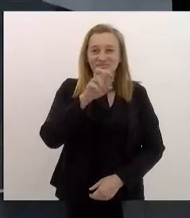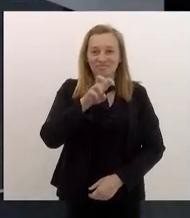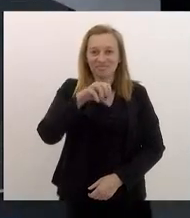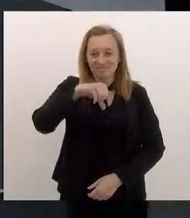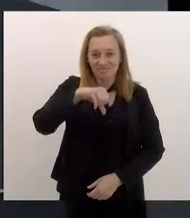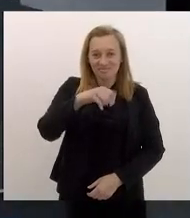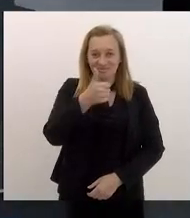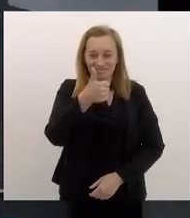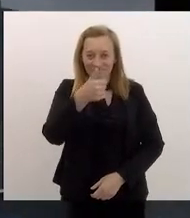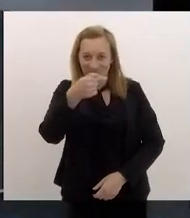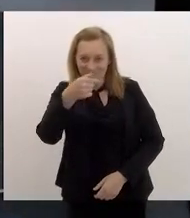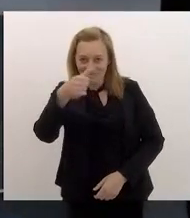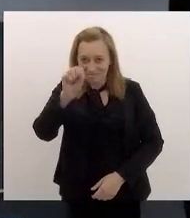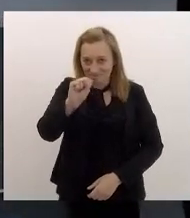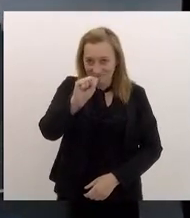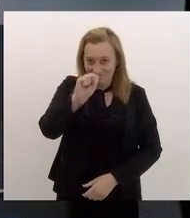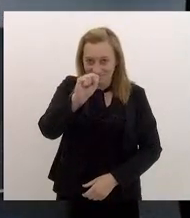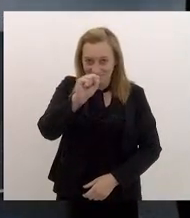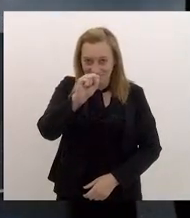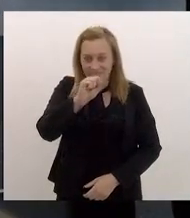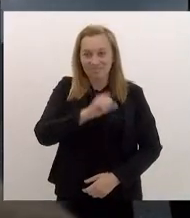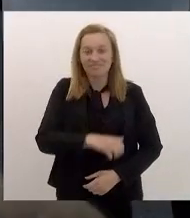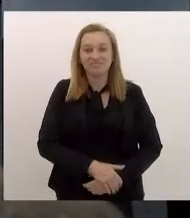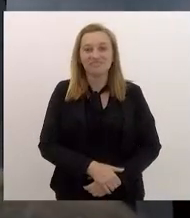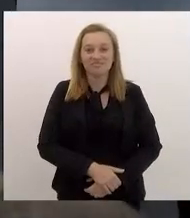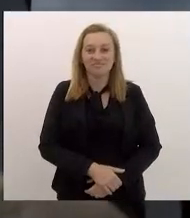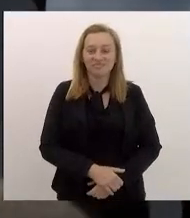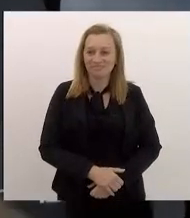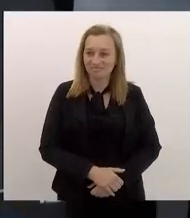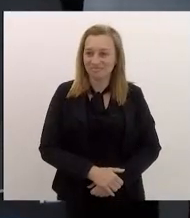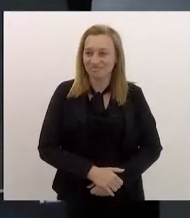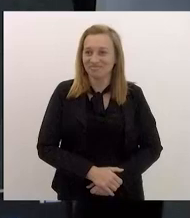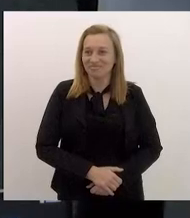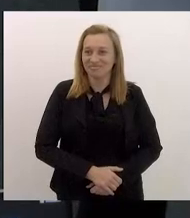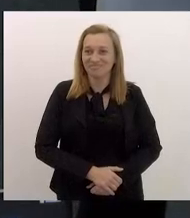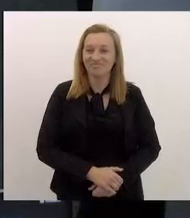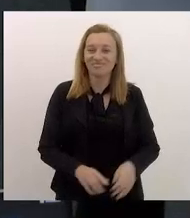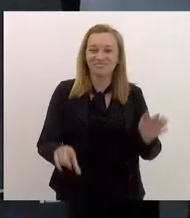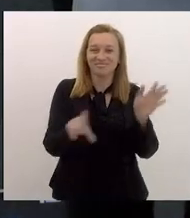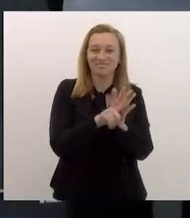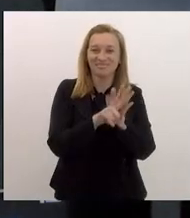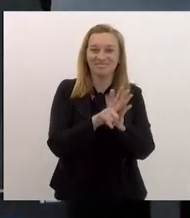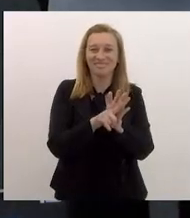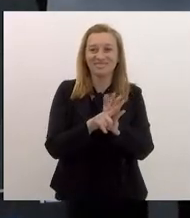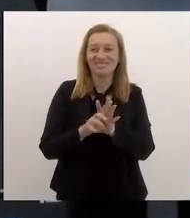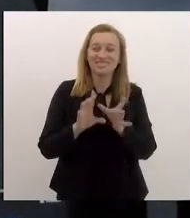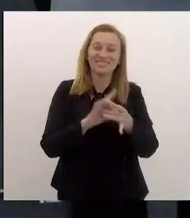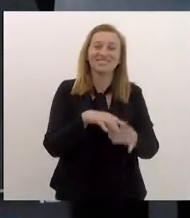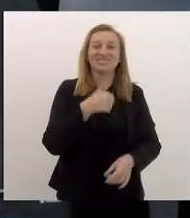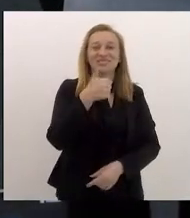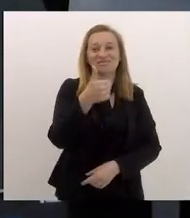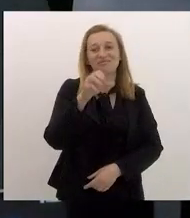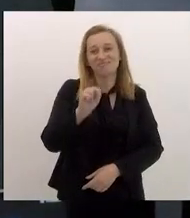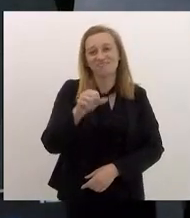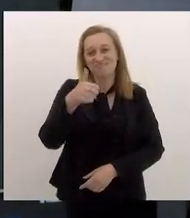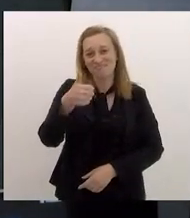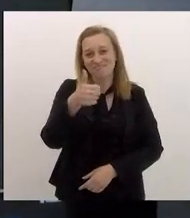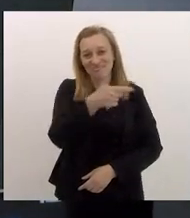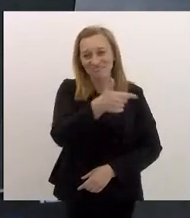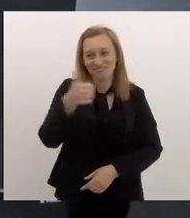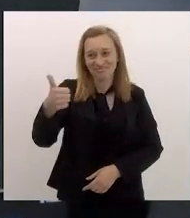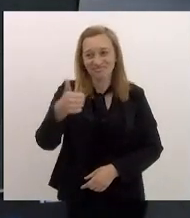e 178, será citada a lei complementar 181 de 21,